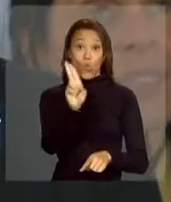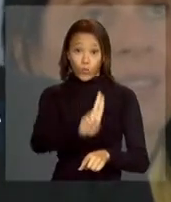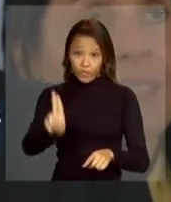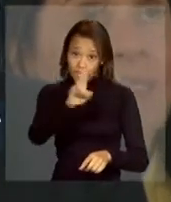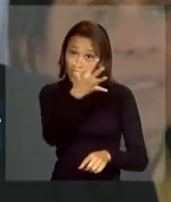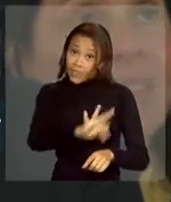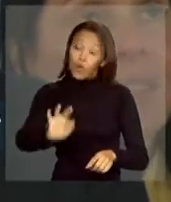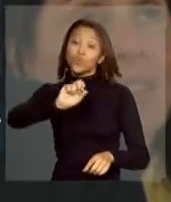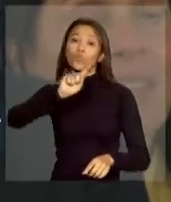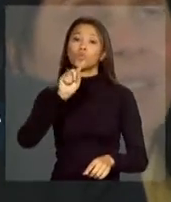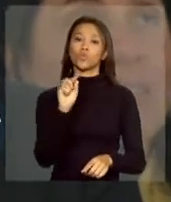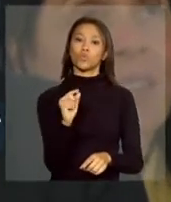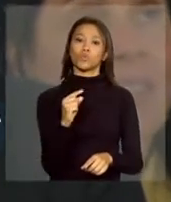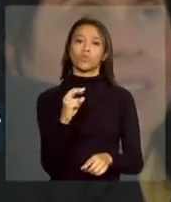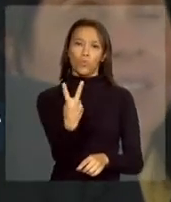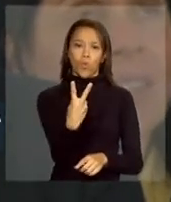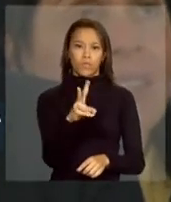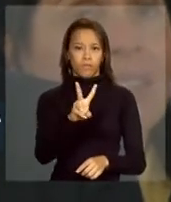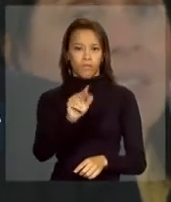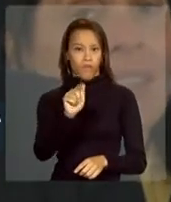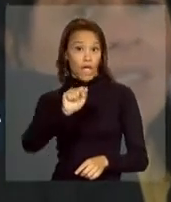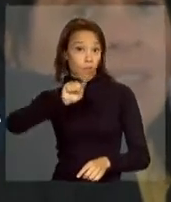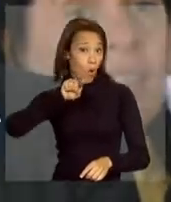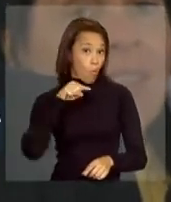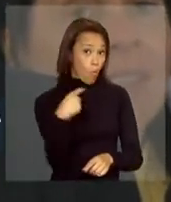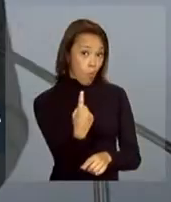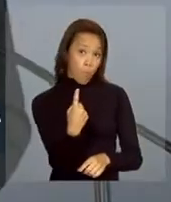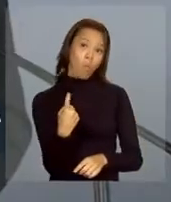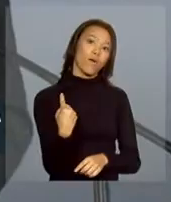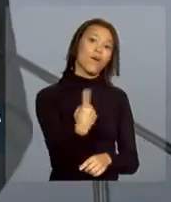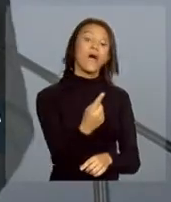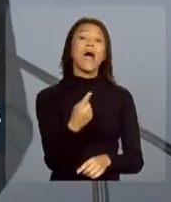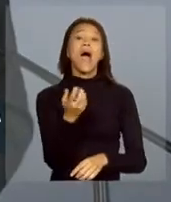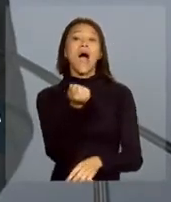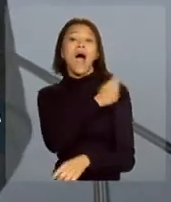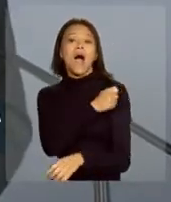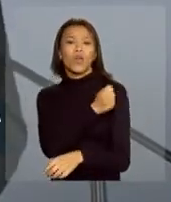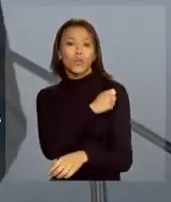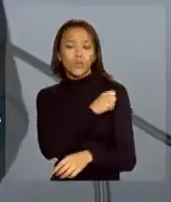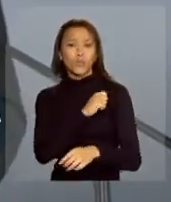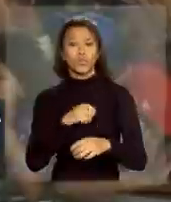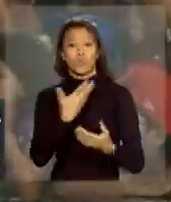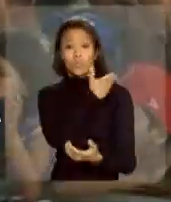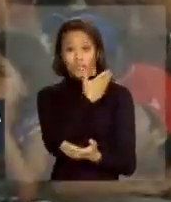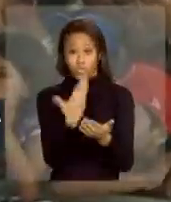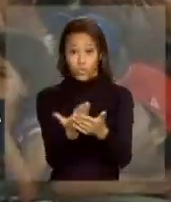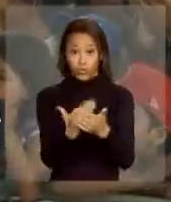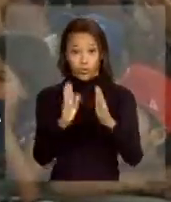duas vagas, uma vai para aluno de escola pública obrigatoriamente.